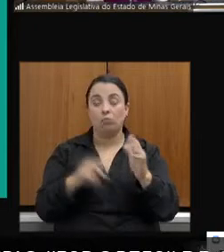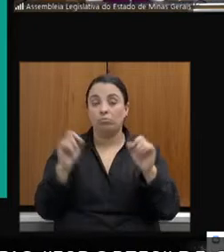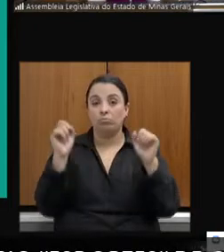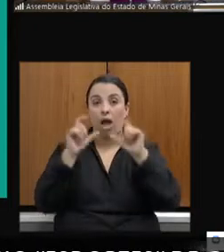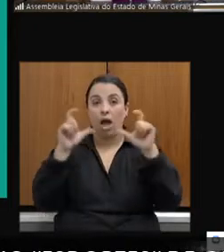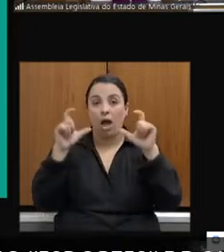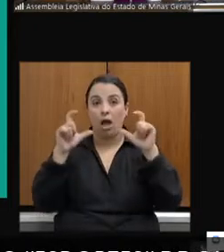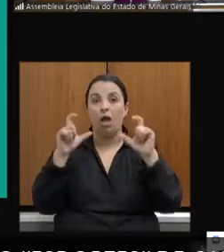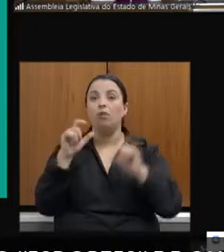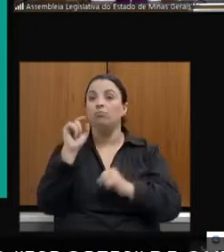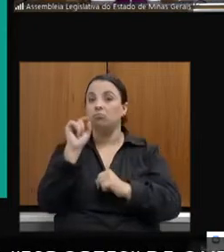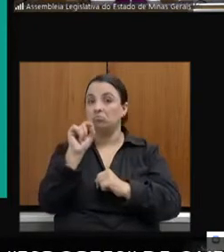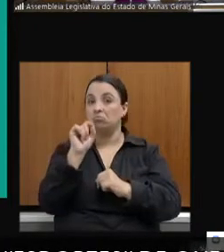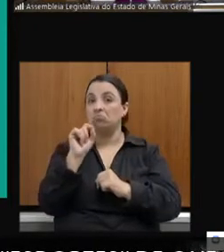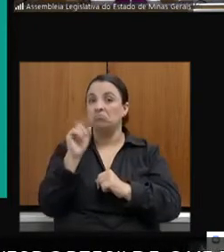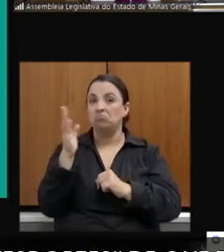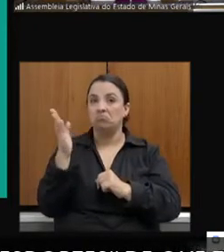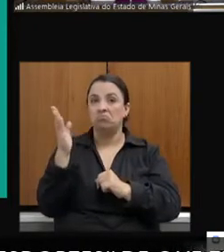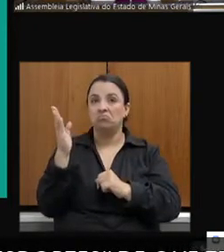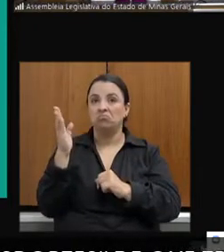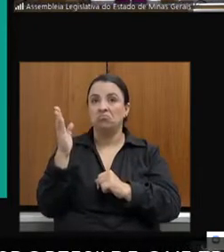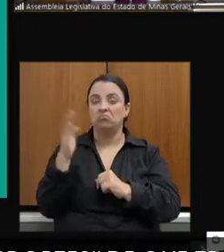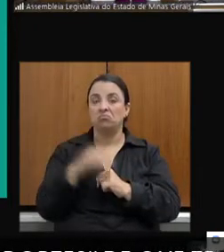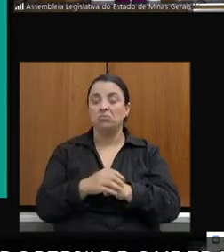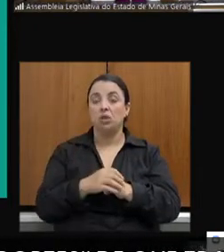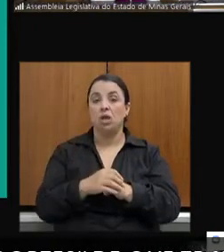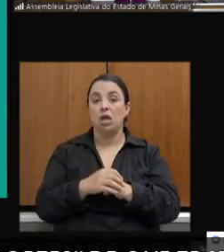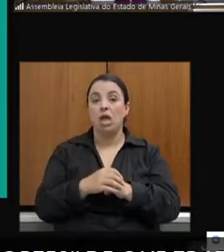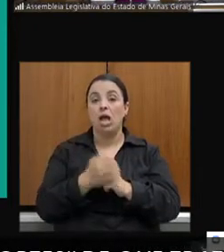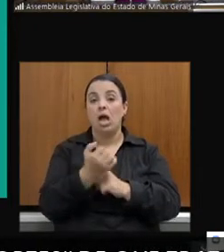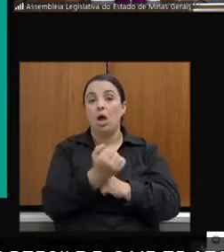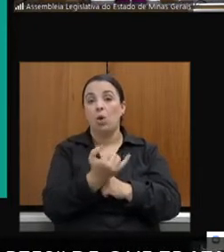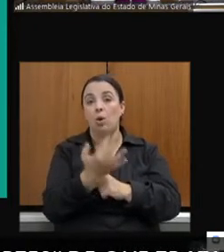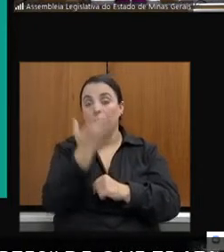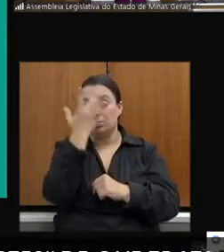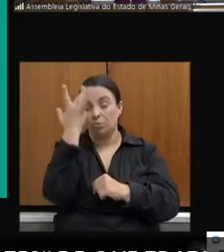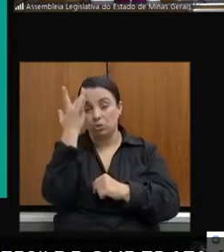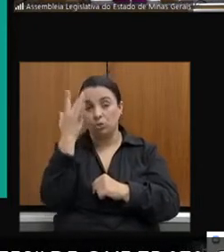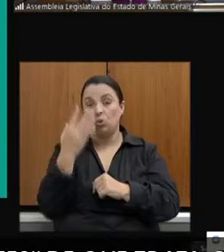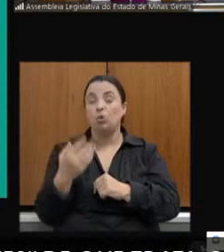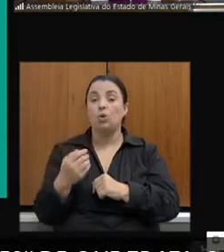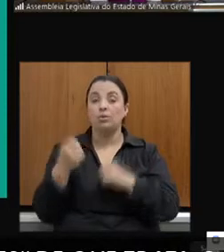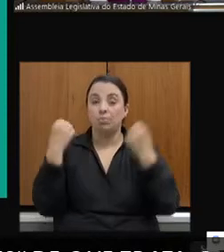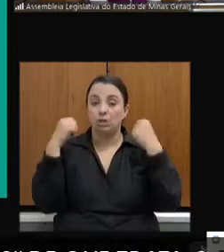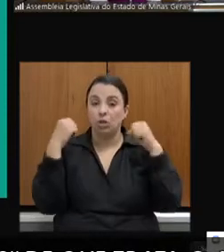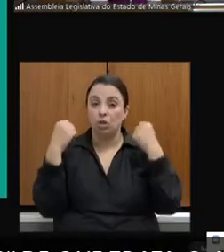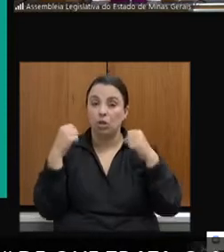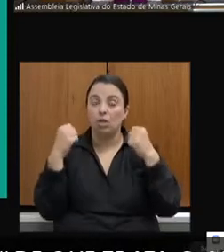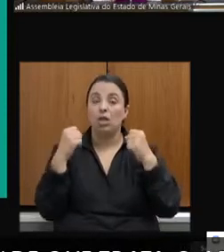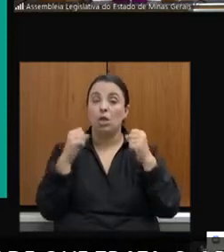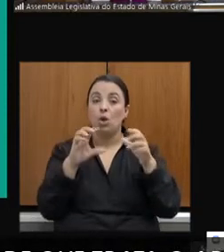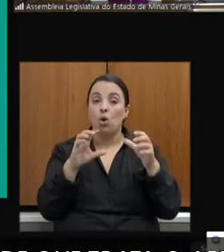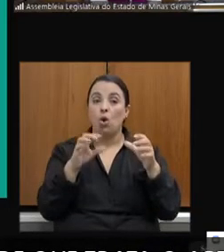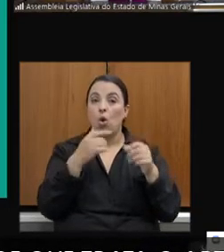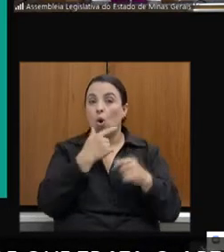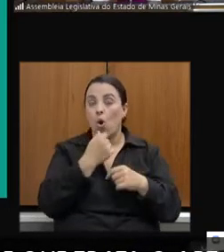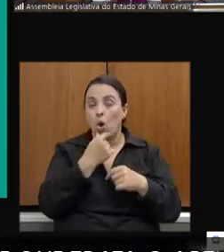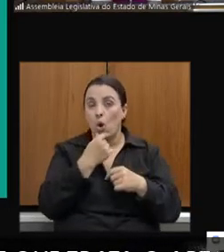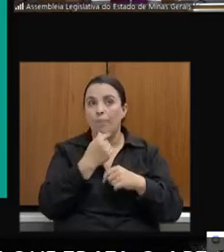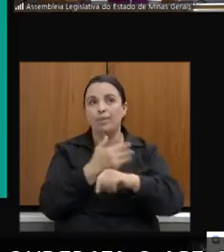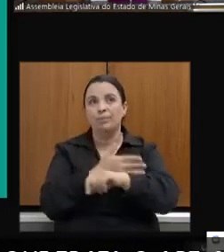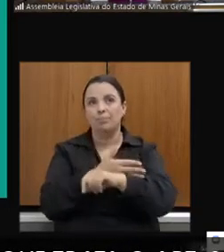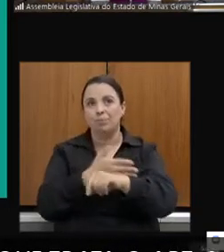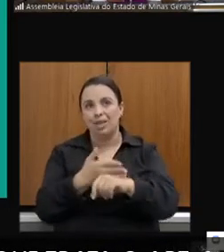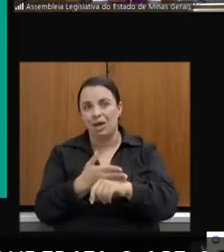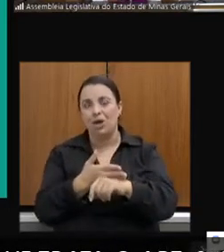essa, que é a proporção de praticantes de atividade física e esportivas do grupo de homens brancos com